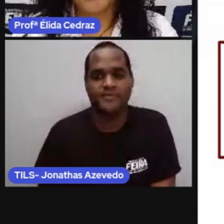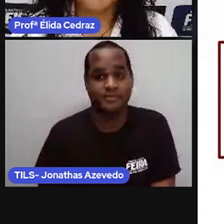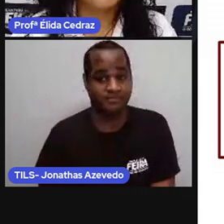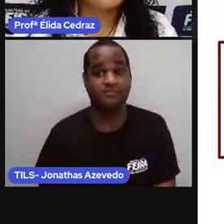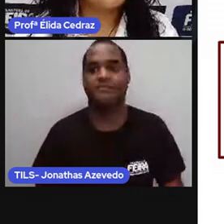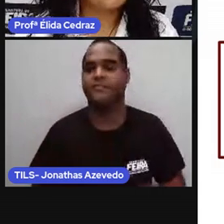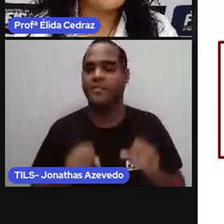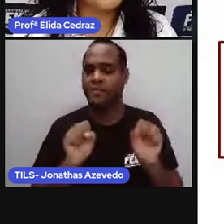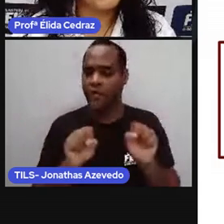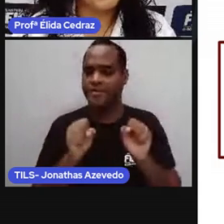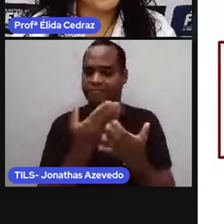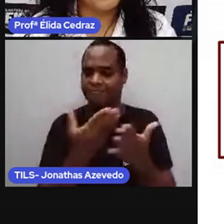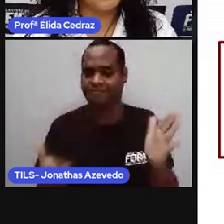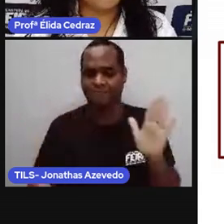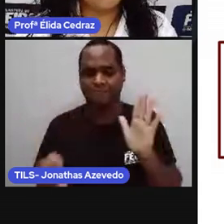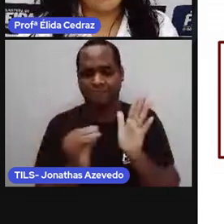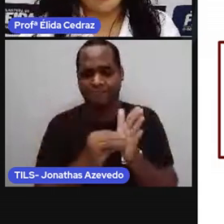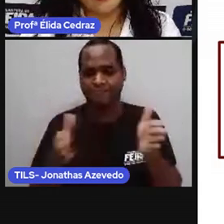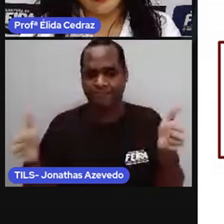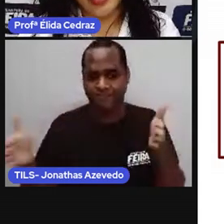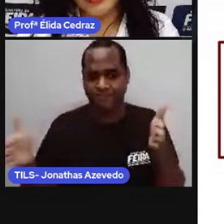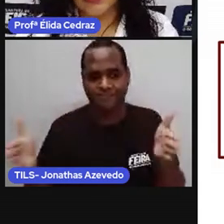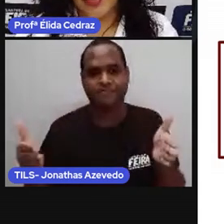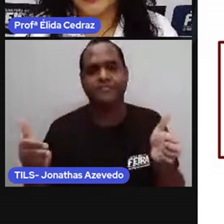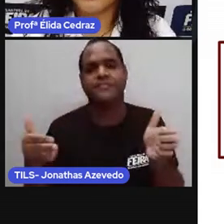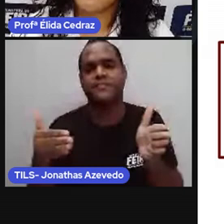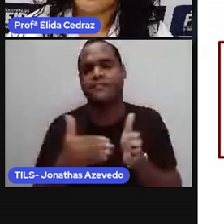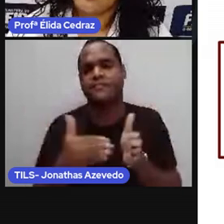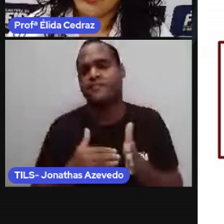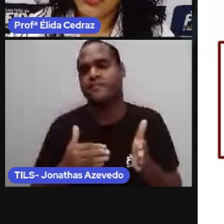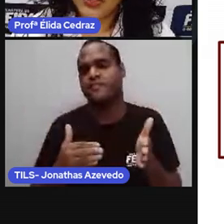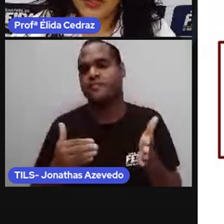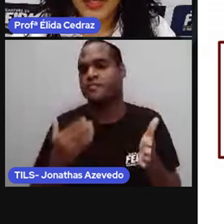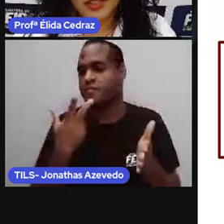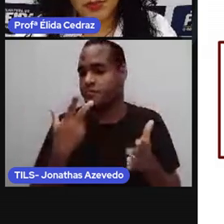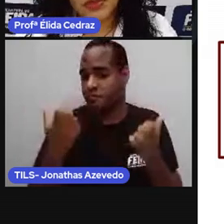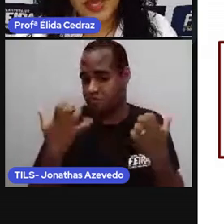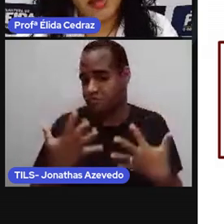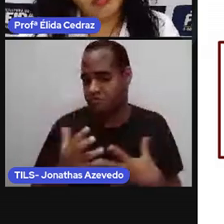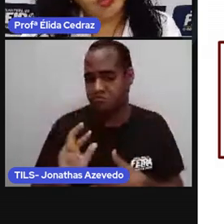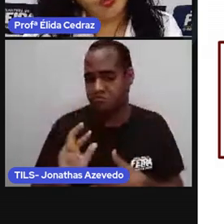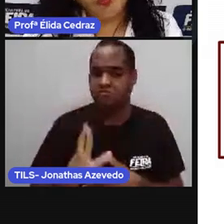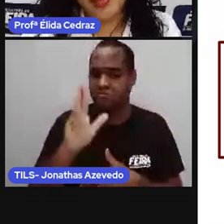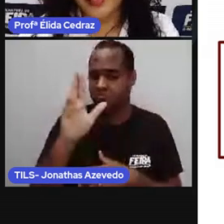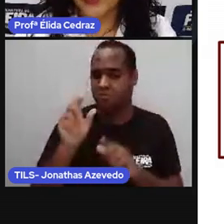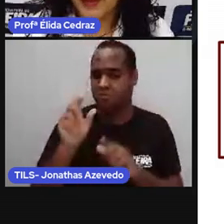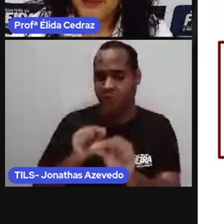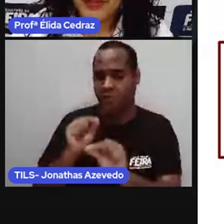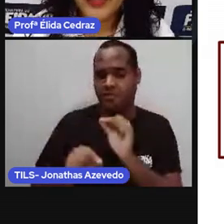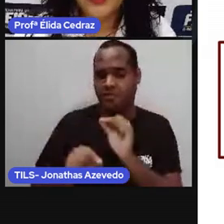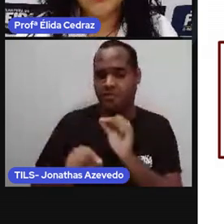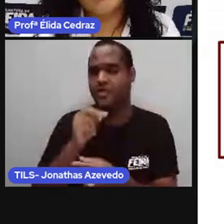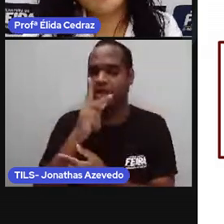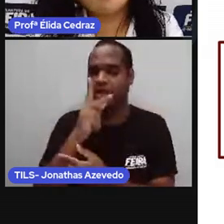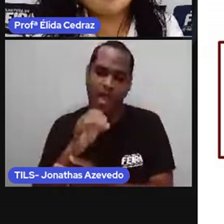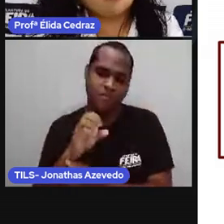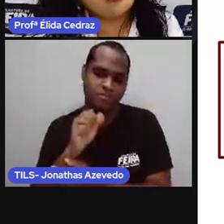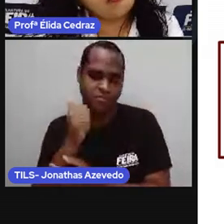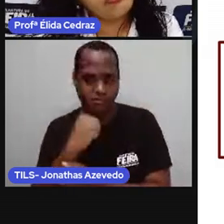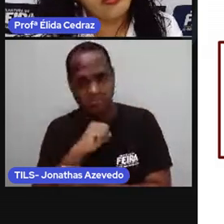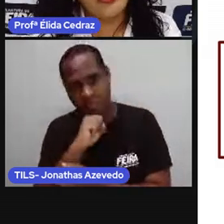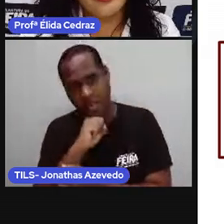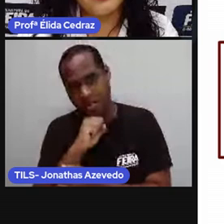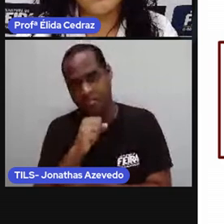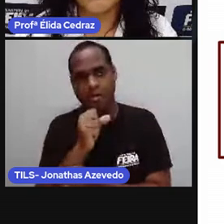tempo para registrar as fases dos seus responsáveis, do pai ou da mãe, dos